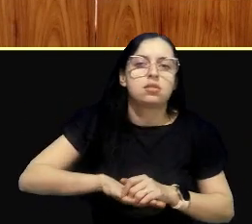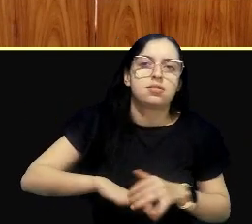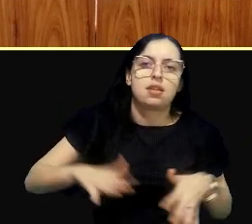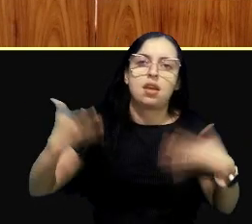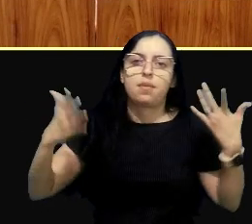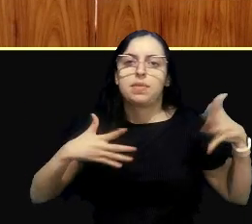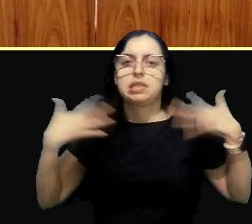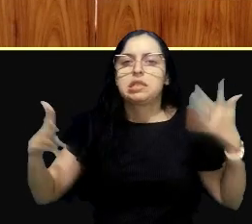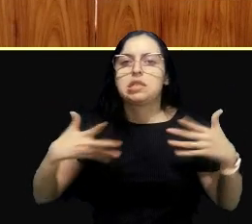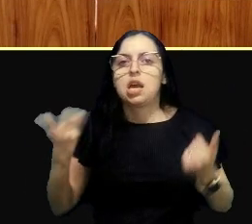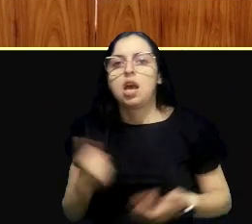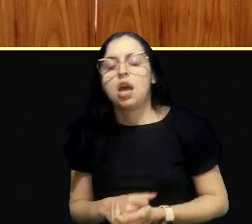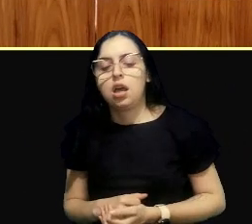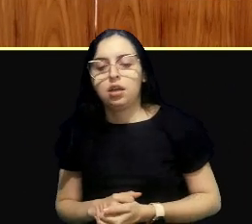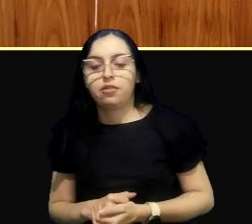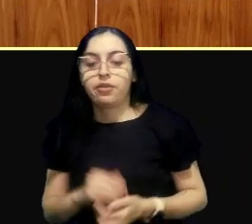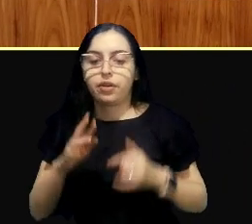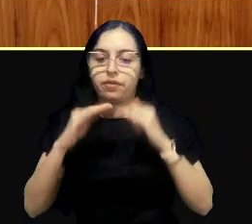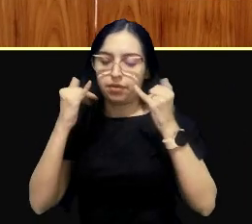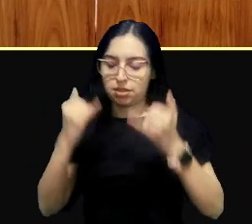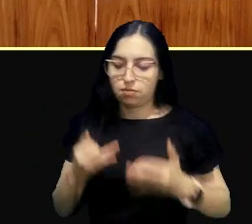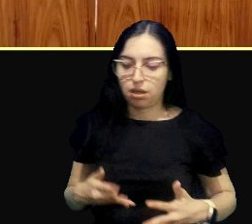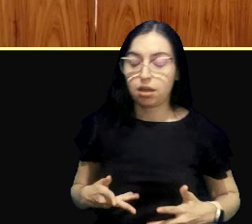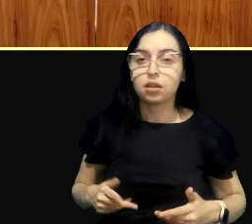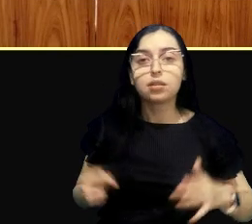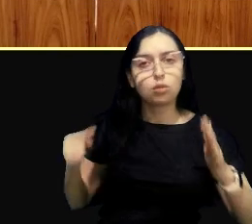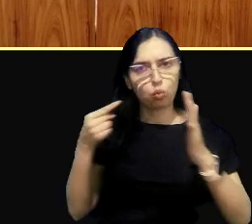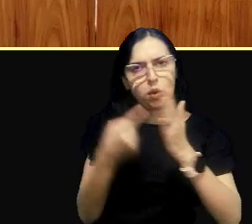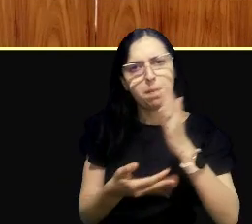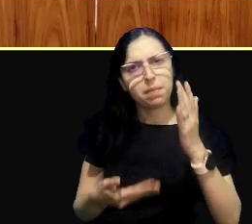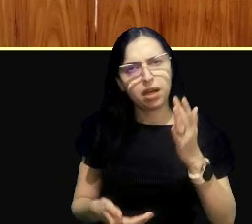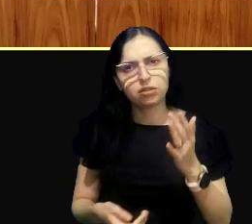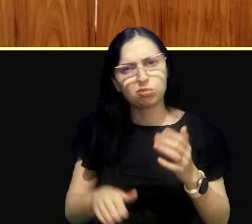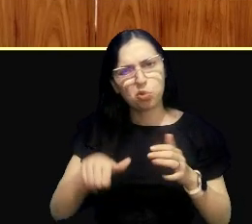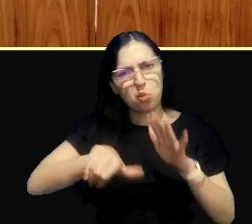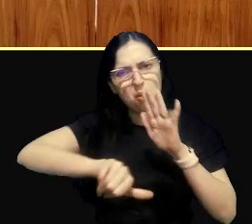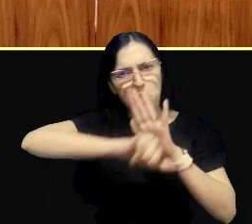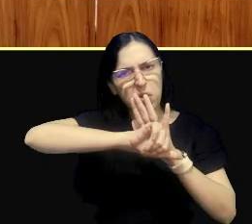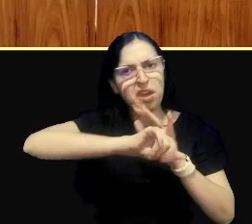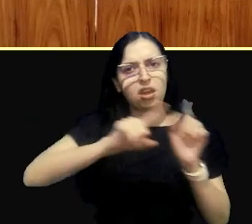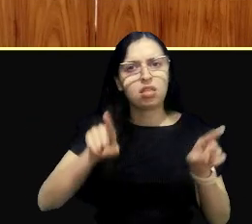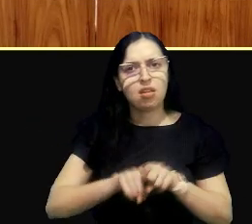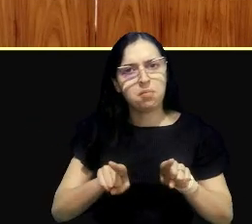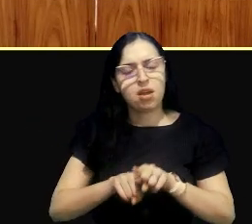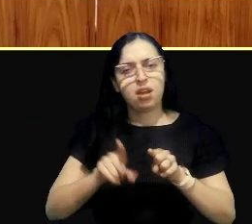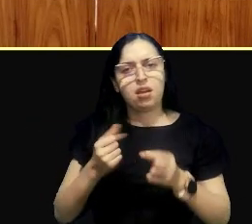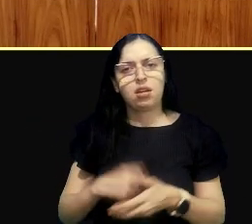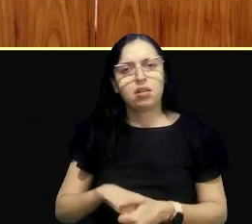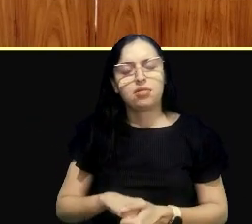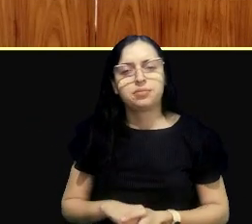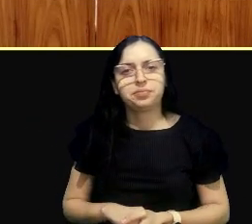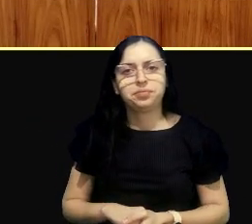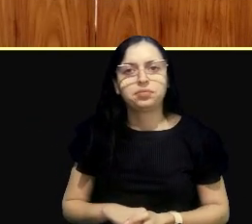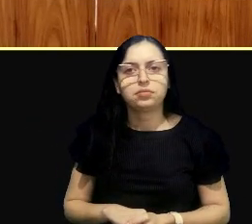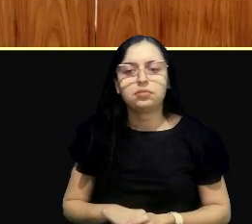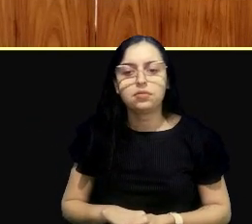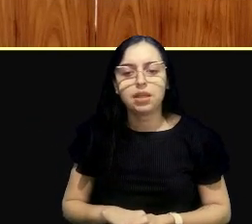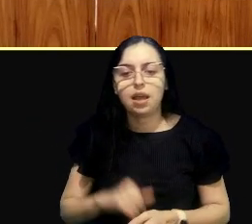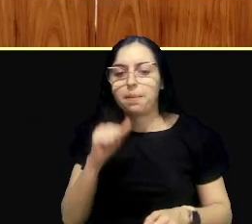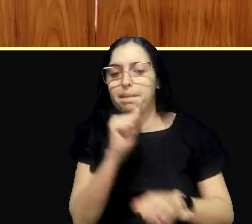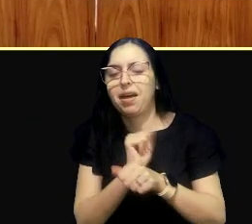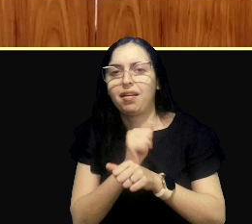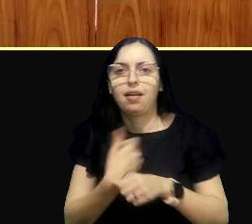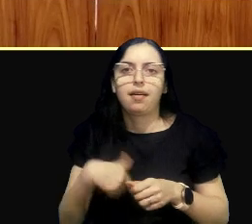e aí vem esse discurso. Então, a gente tem um impacto cênico negativo também, na retenção dessas